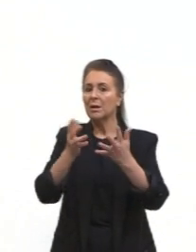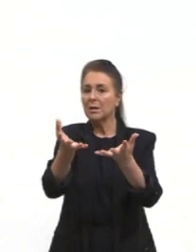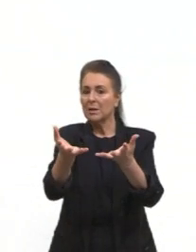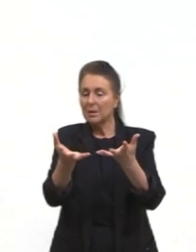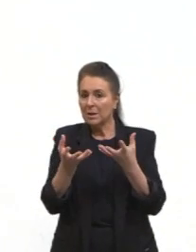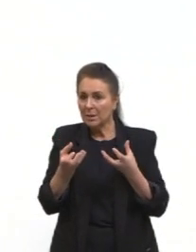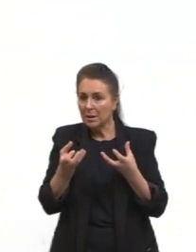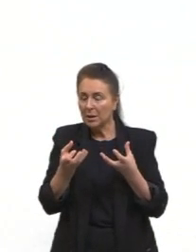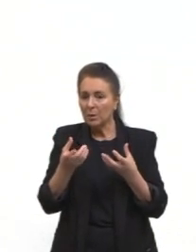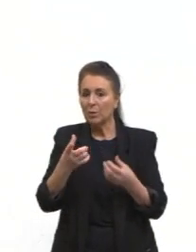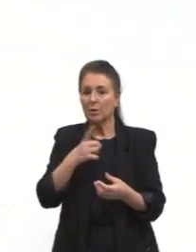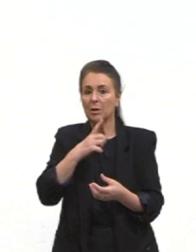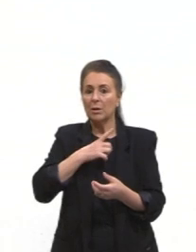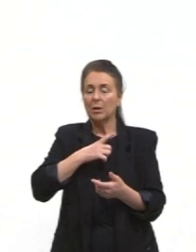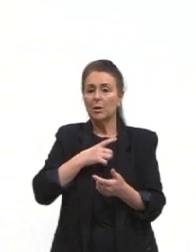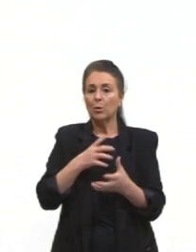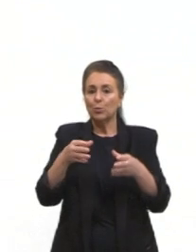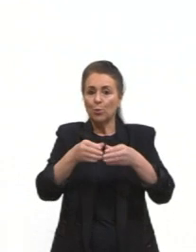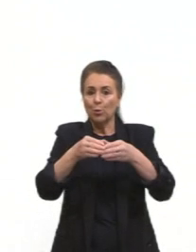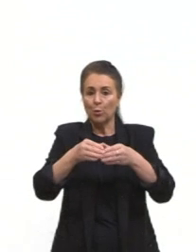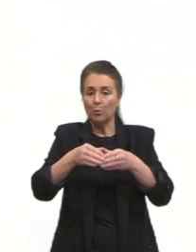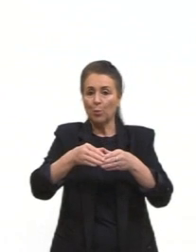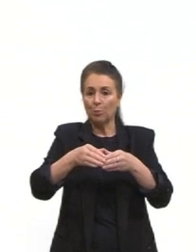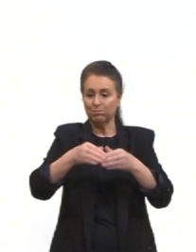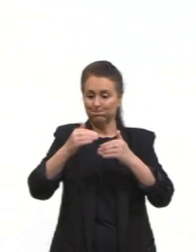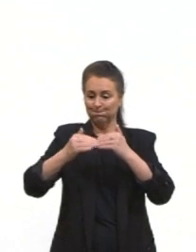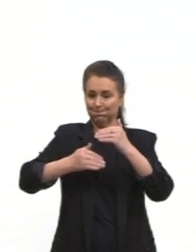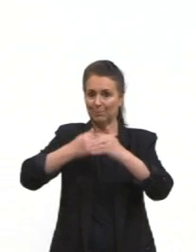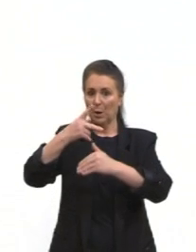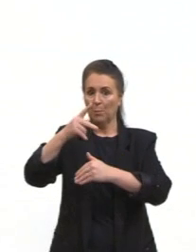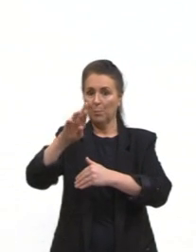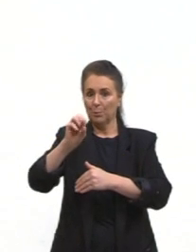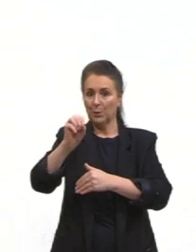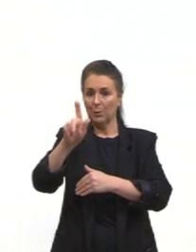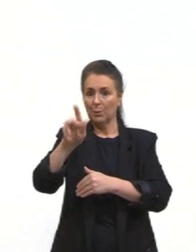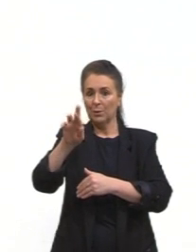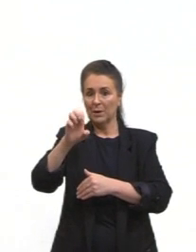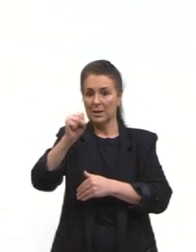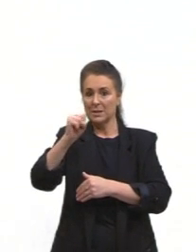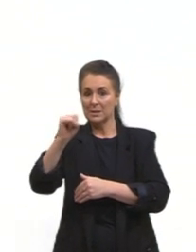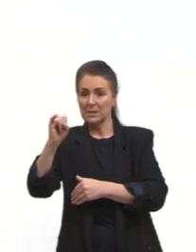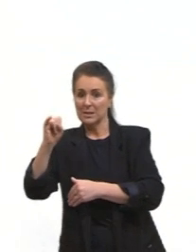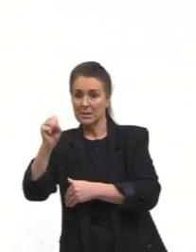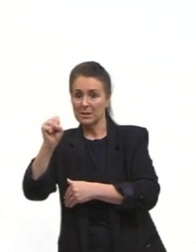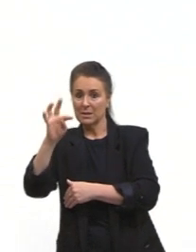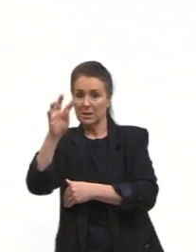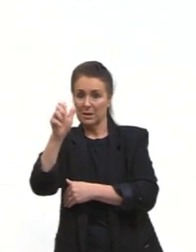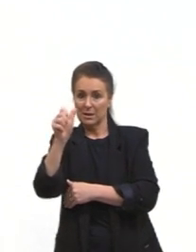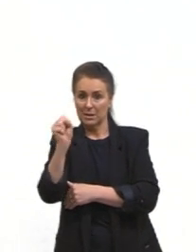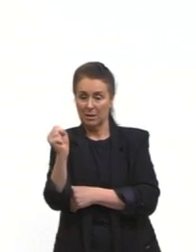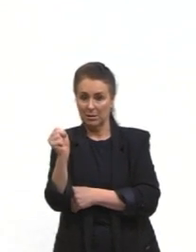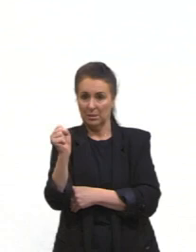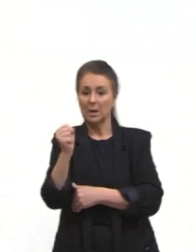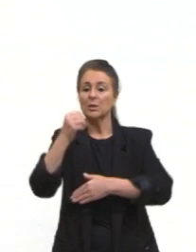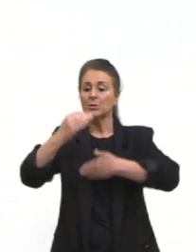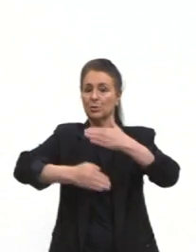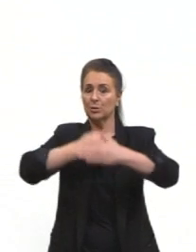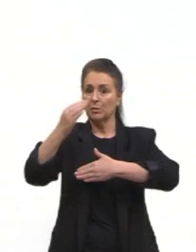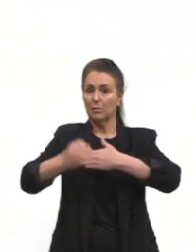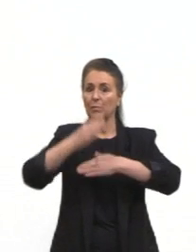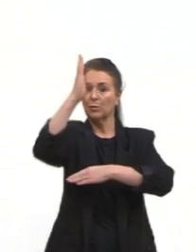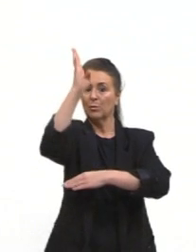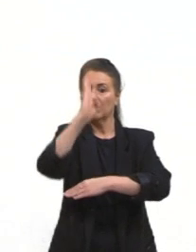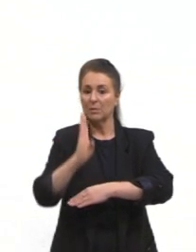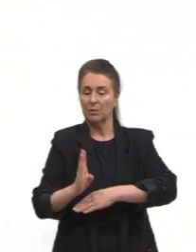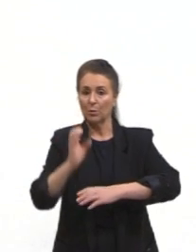setores progressistas da política brasileira de desenvolver o Brasil industrialmente, de ter uma